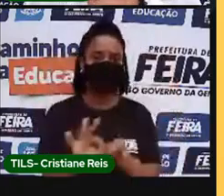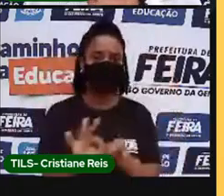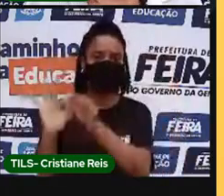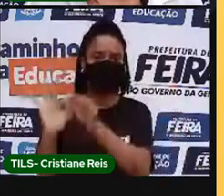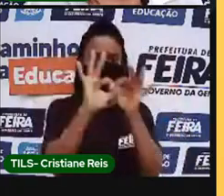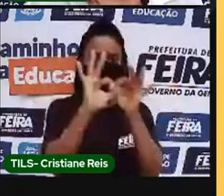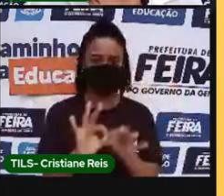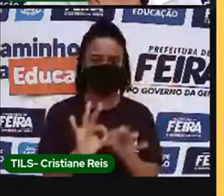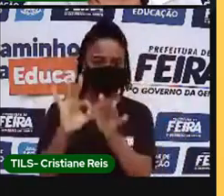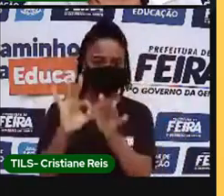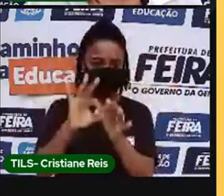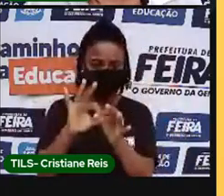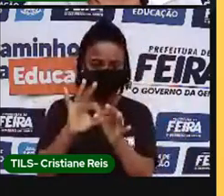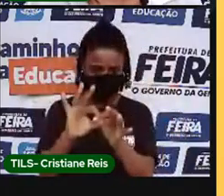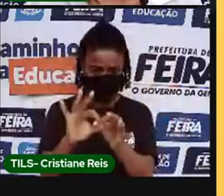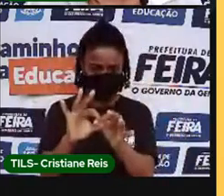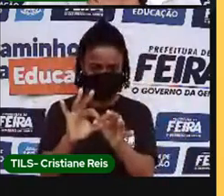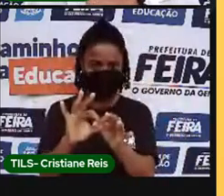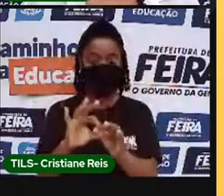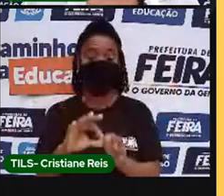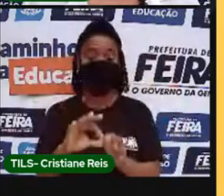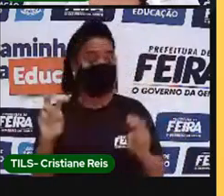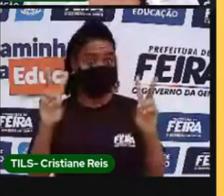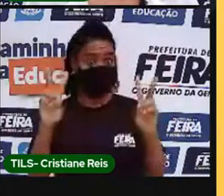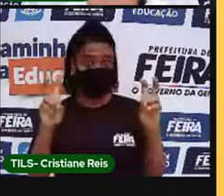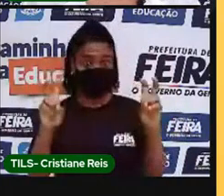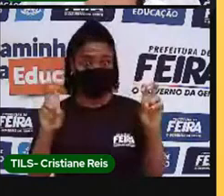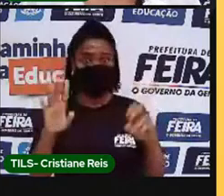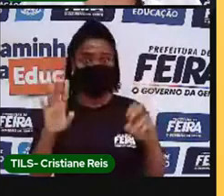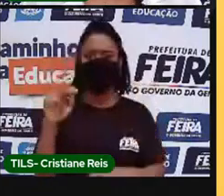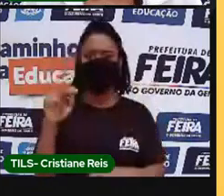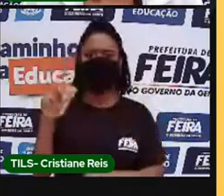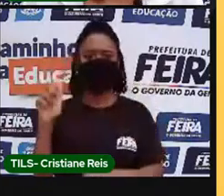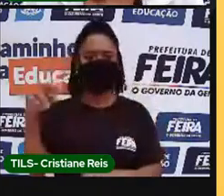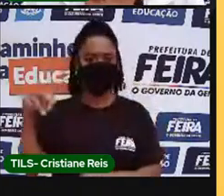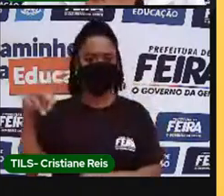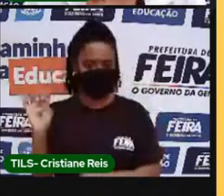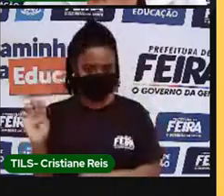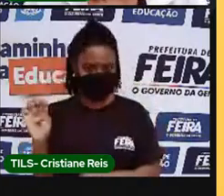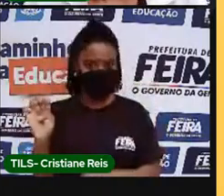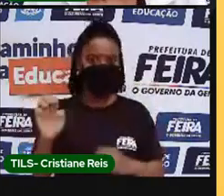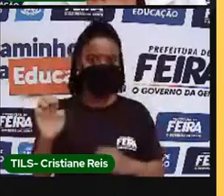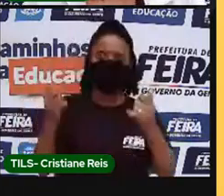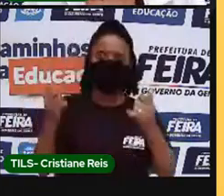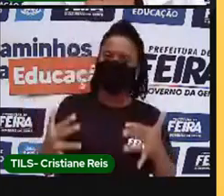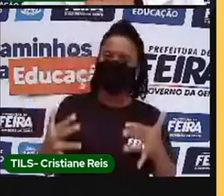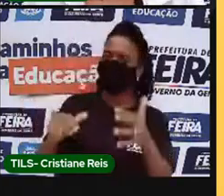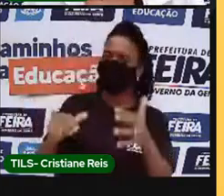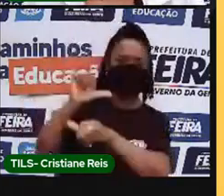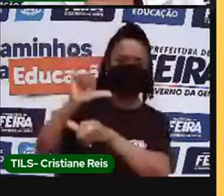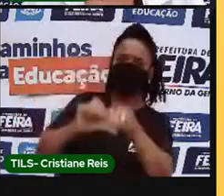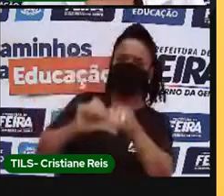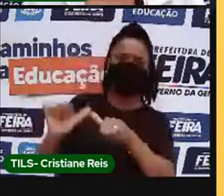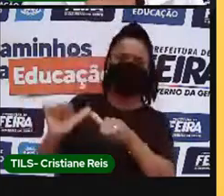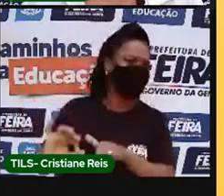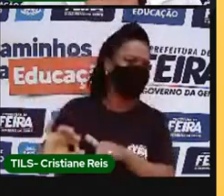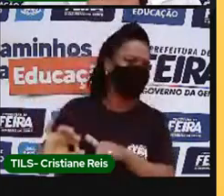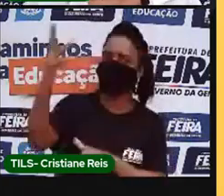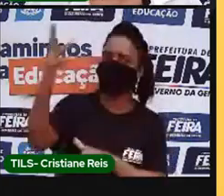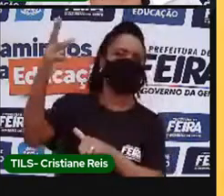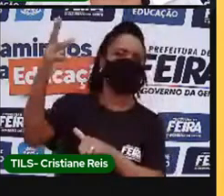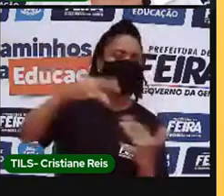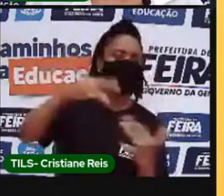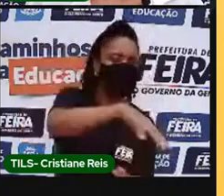na canção, ela diz E de repente, tudo mudou. O mundo inteiro quase